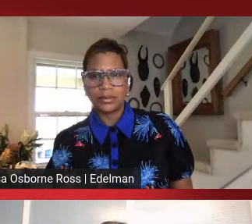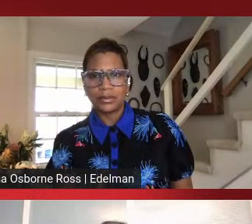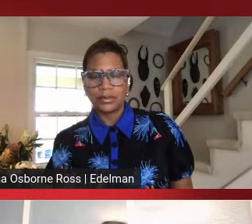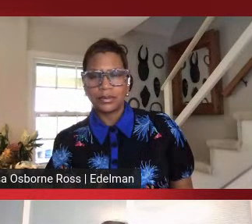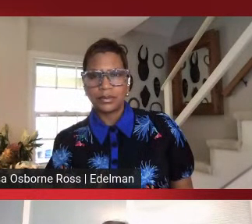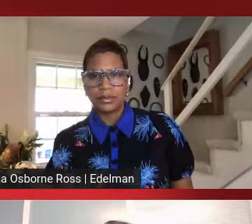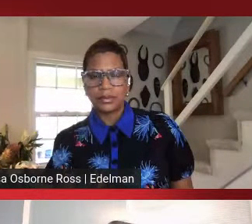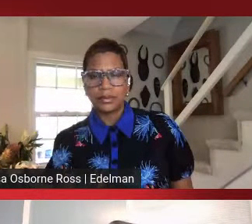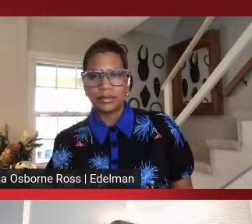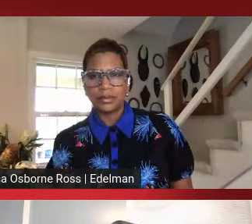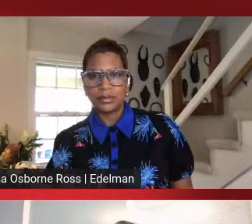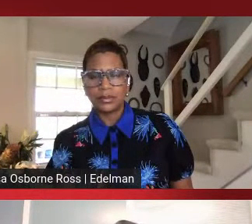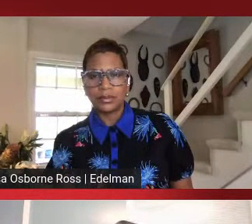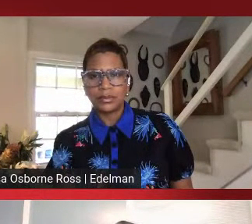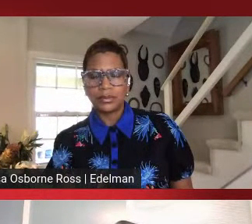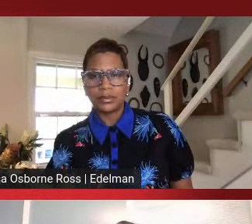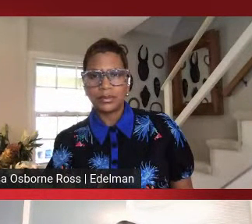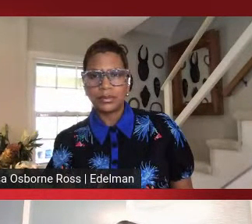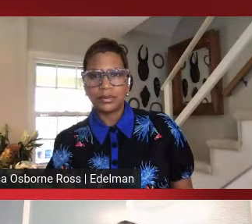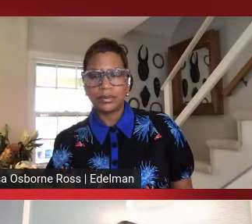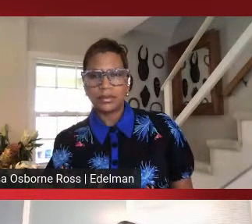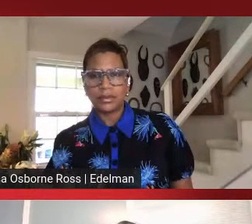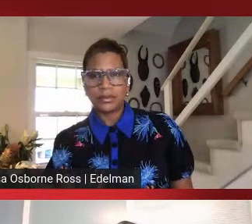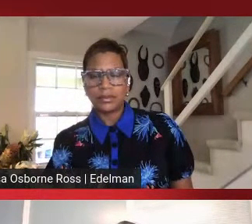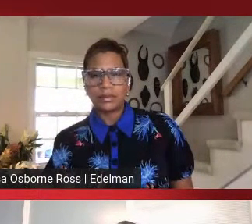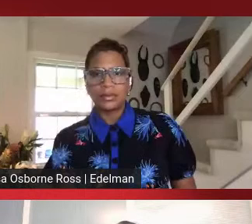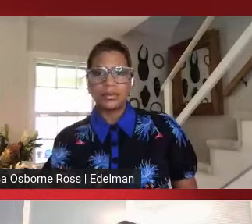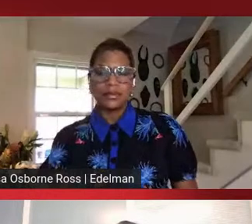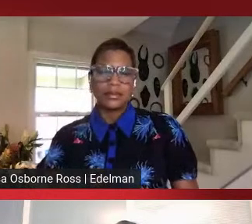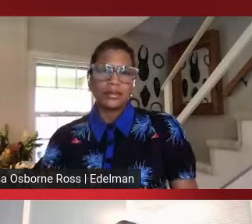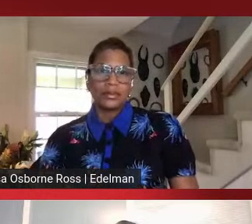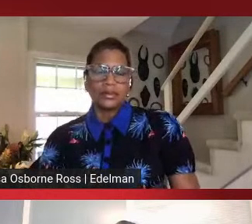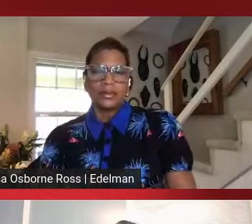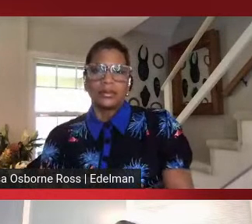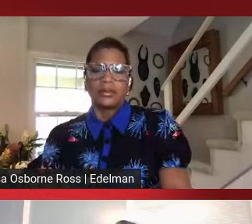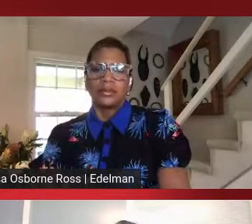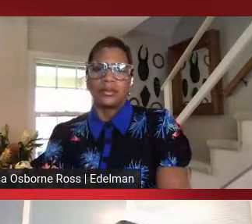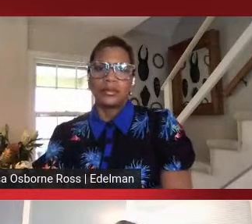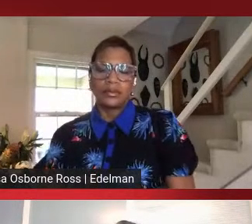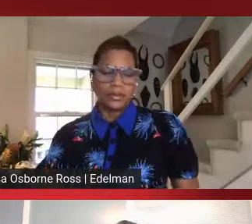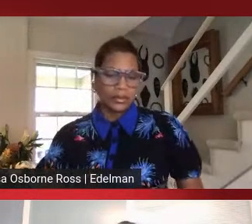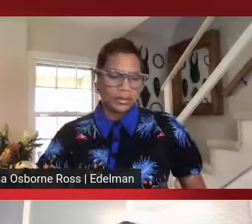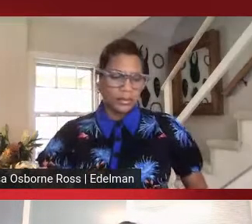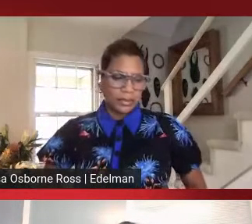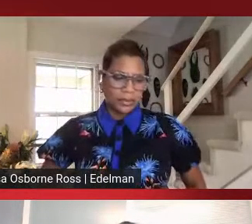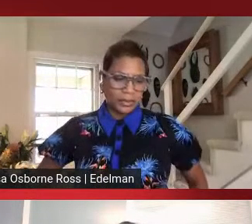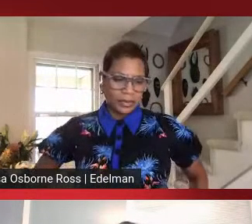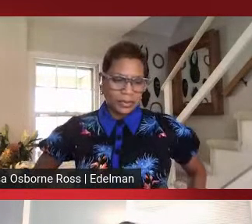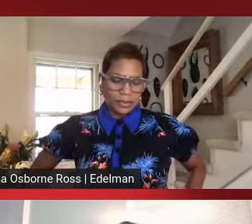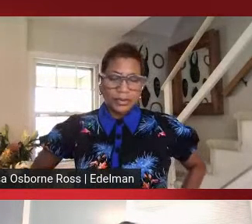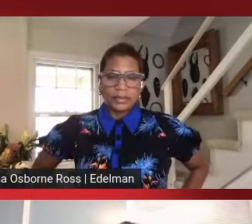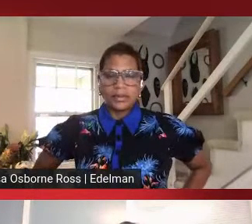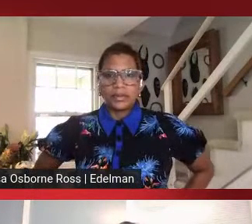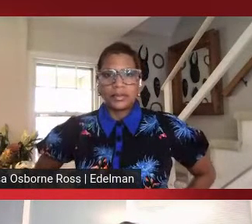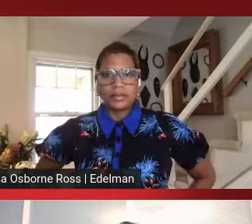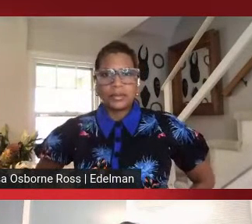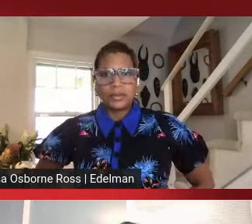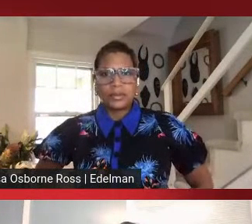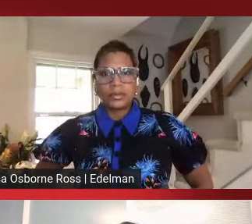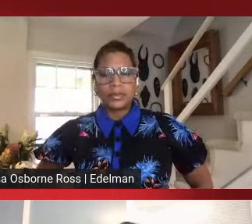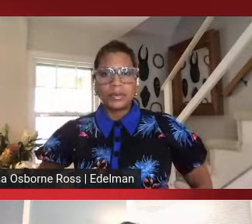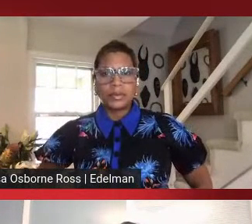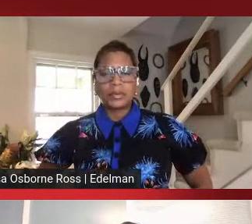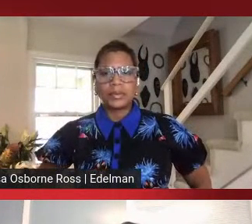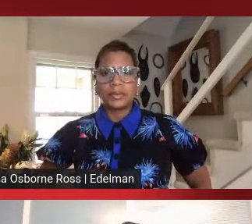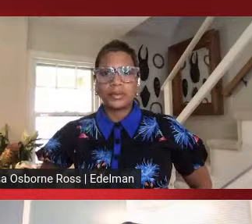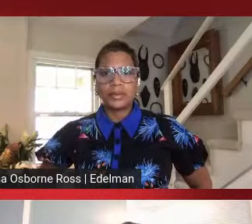para que a gente realmente consiga alcançar o que é desejado e justo. Muito bem, obrigado.